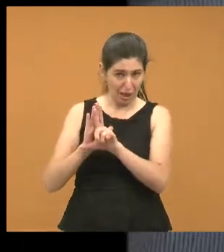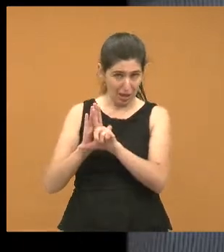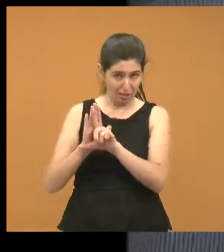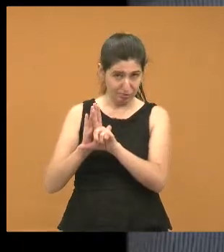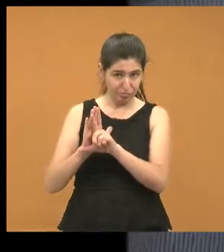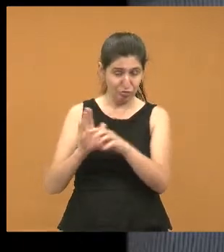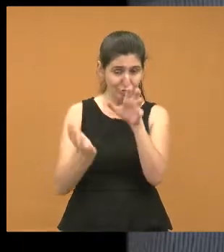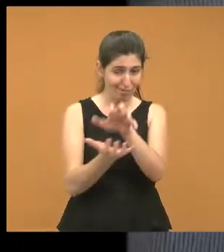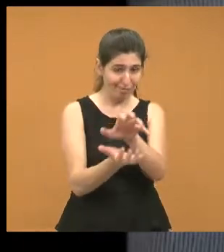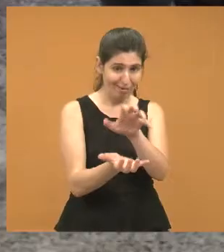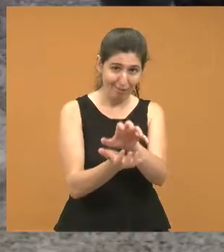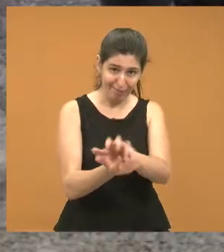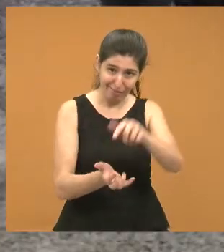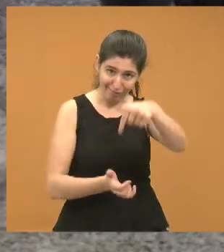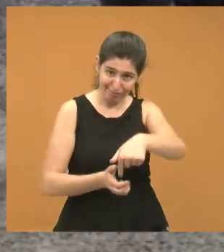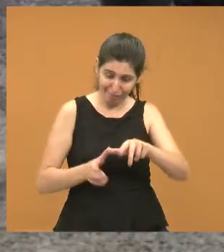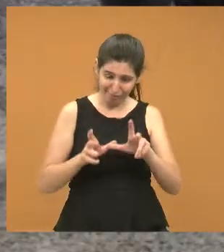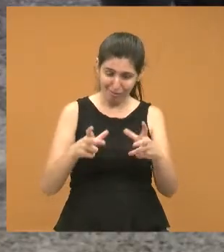Jacareí, viu?